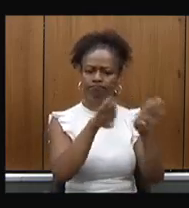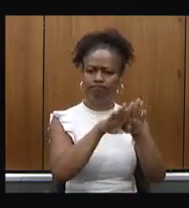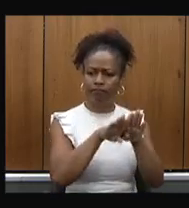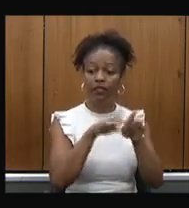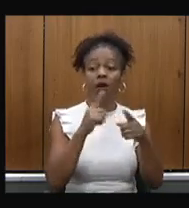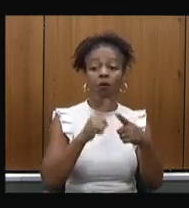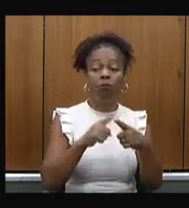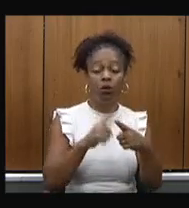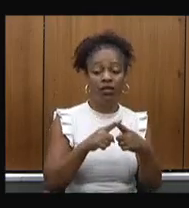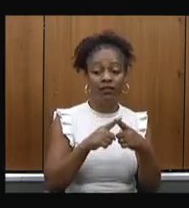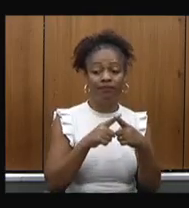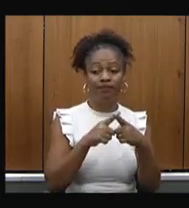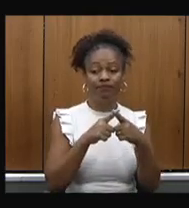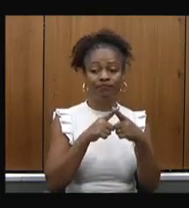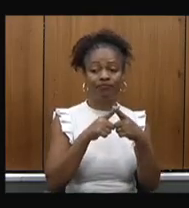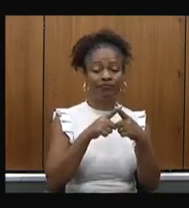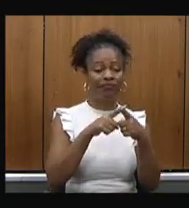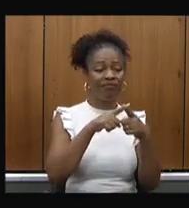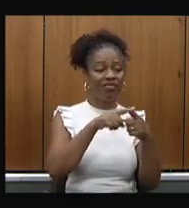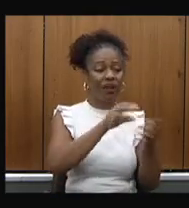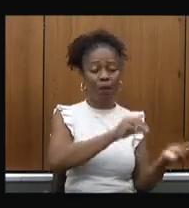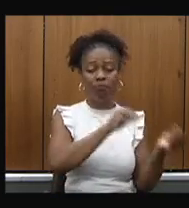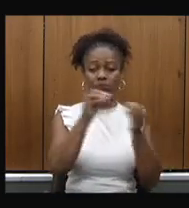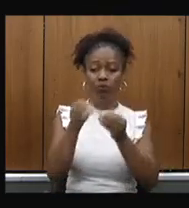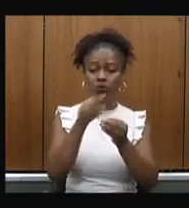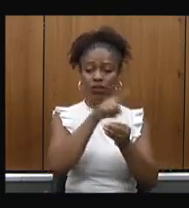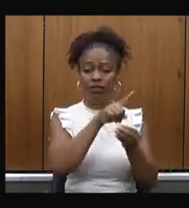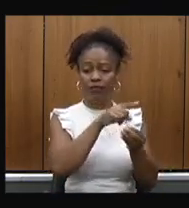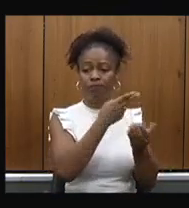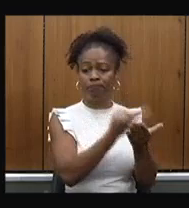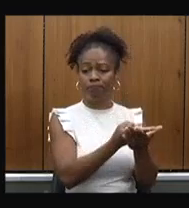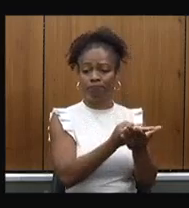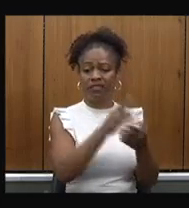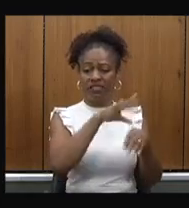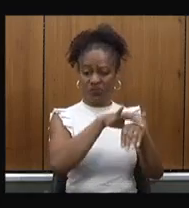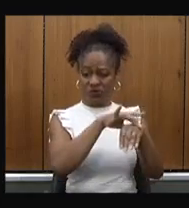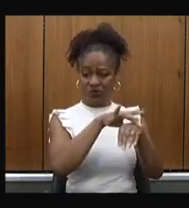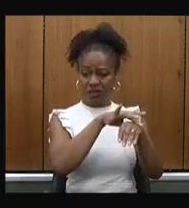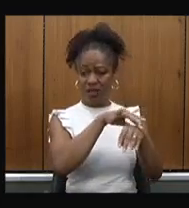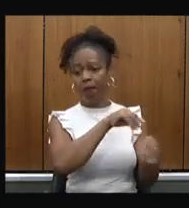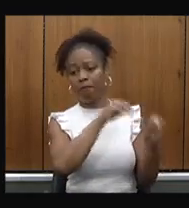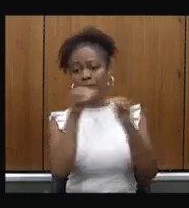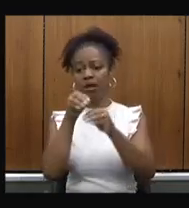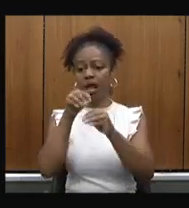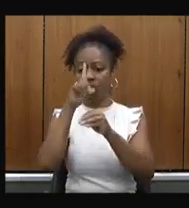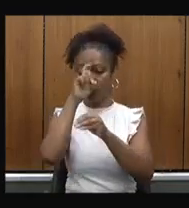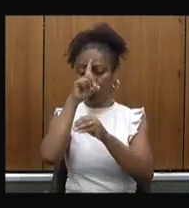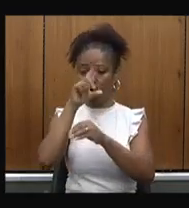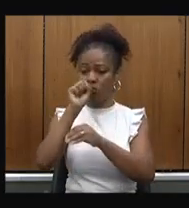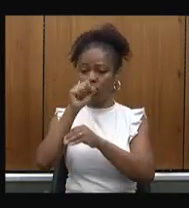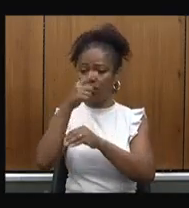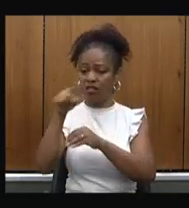para o São Francisco não vai resolver o ato não vai resolver o problema